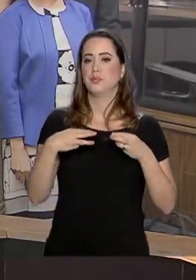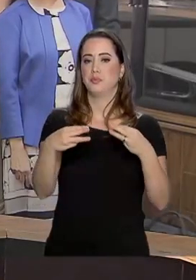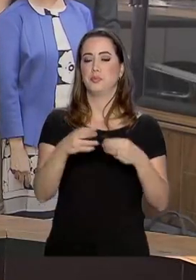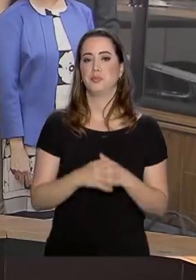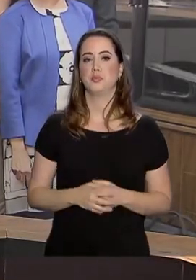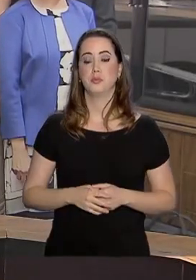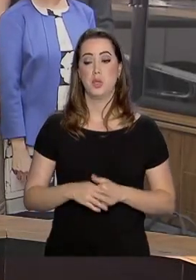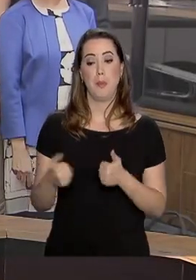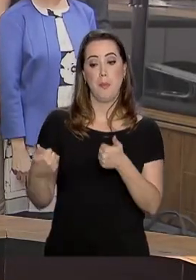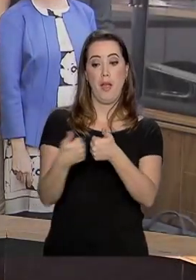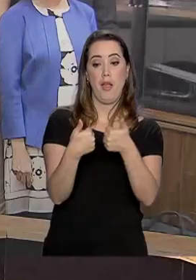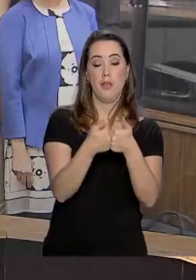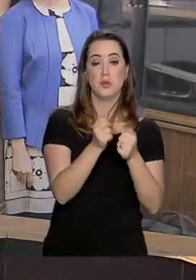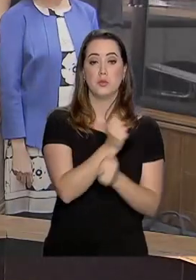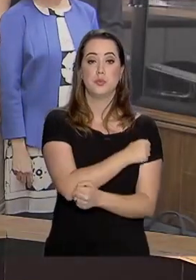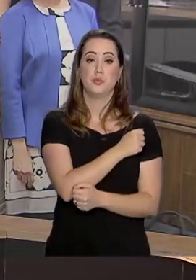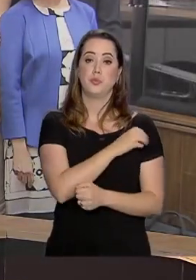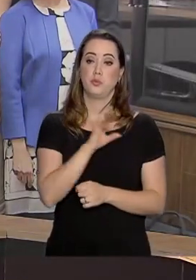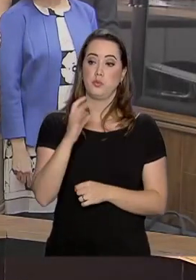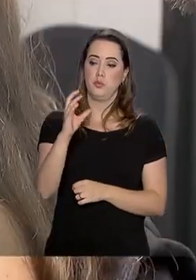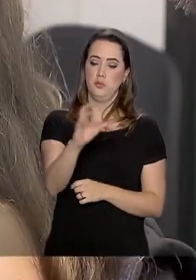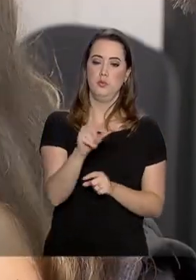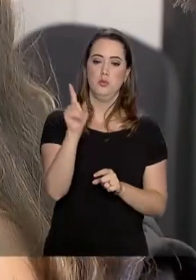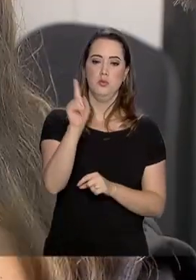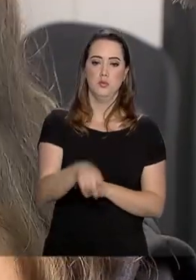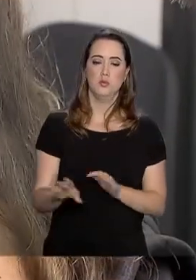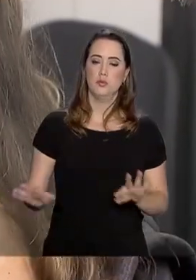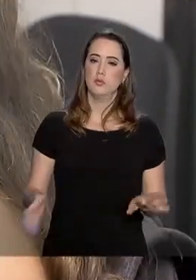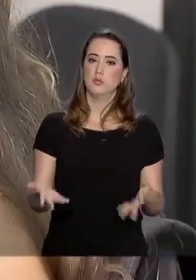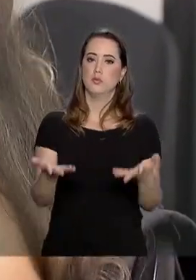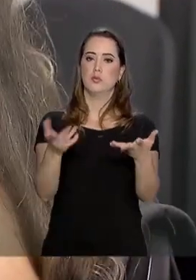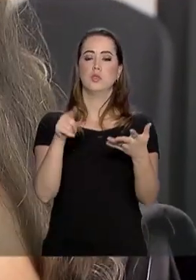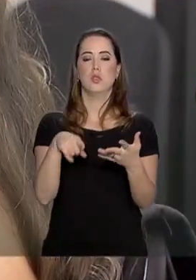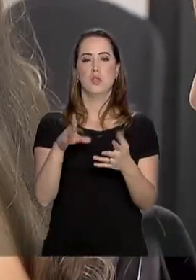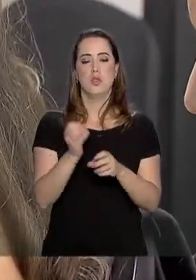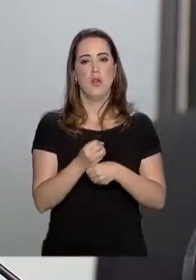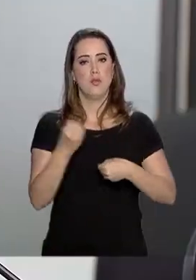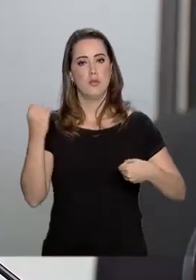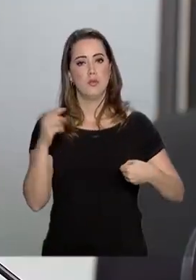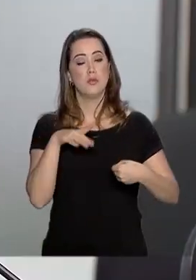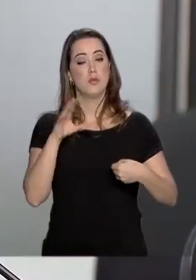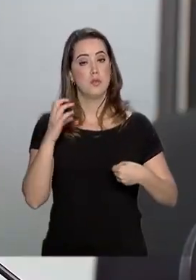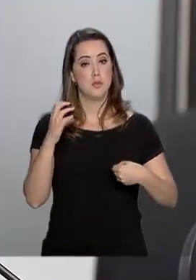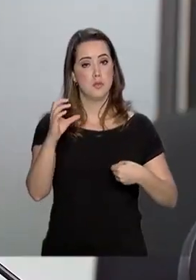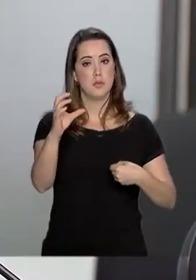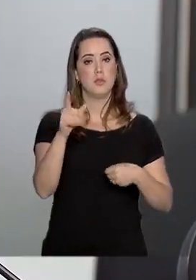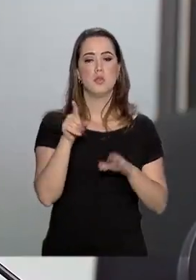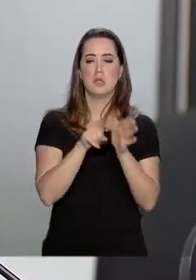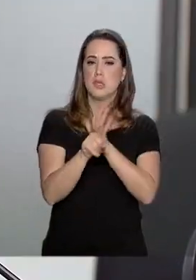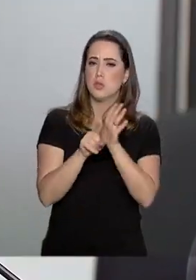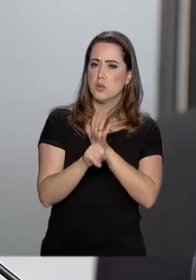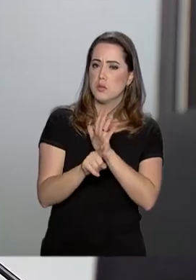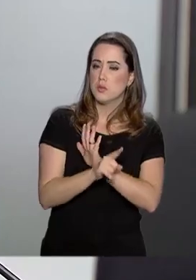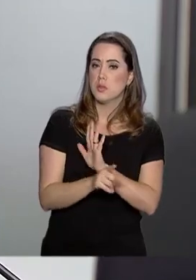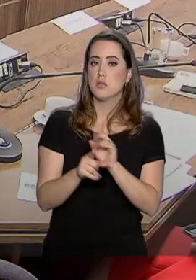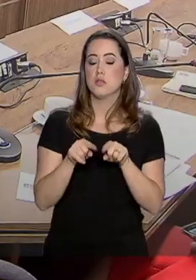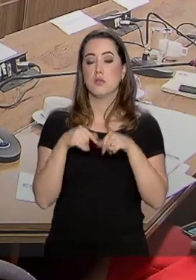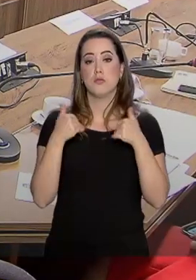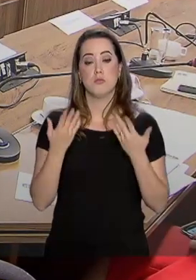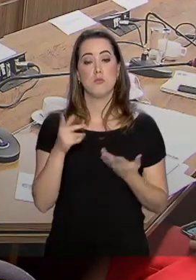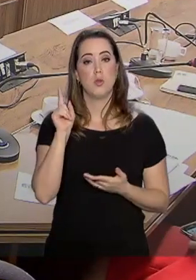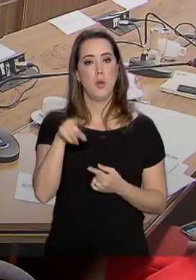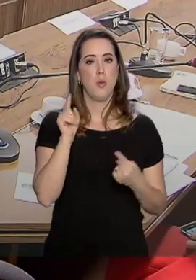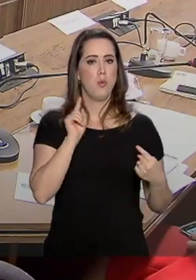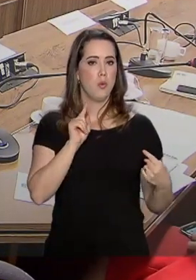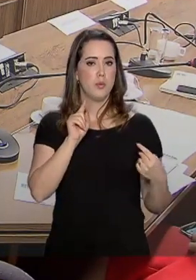Aproximar os estudantes da atividade científica e incentivar a formação de cientistas e pesquisadores. Esse